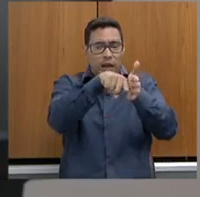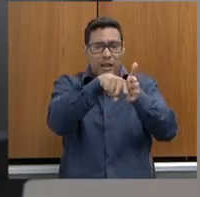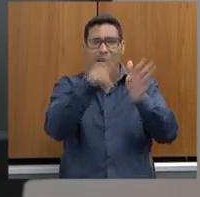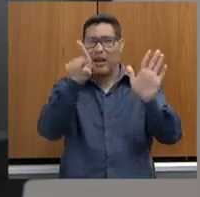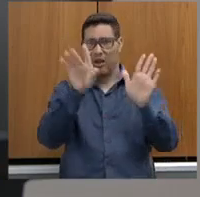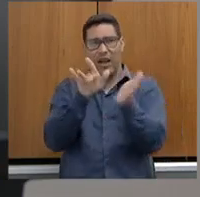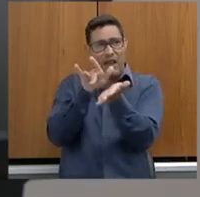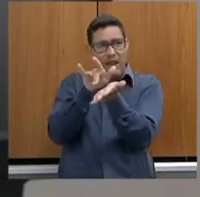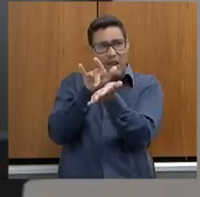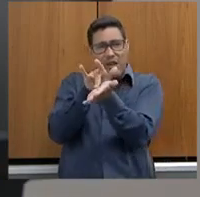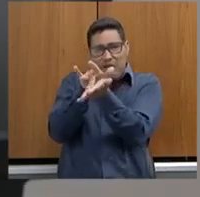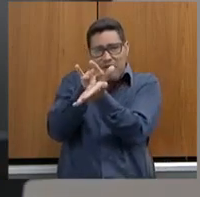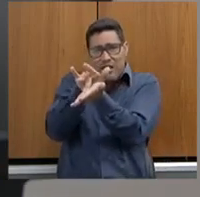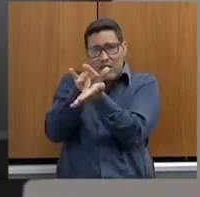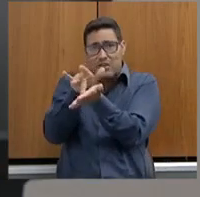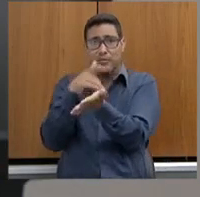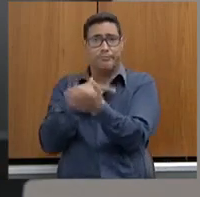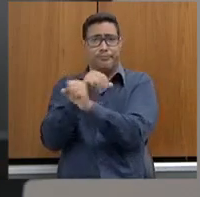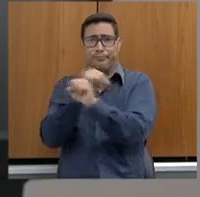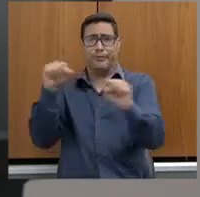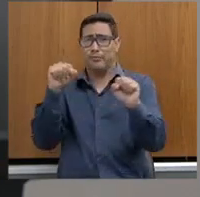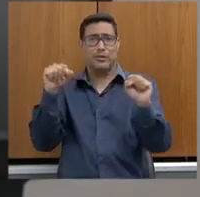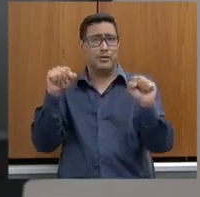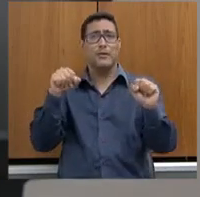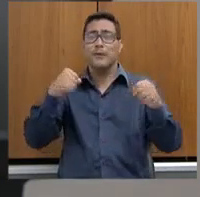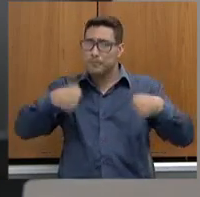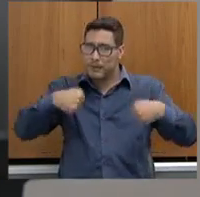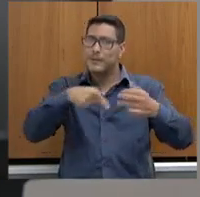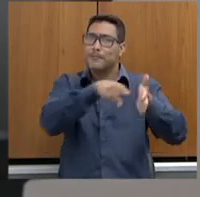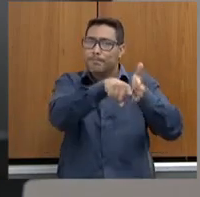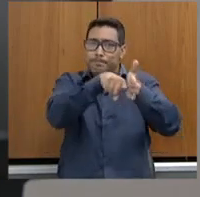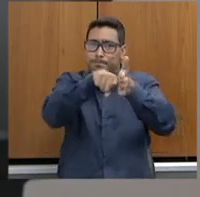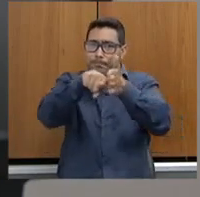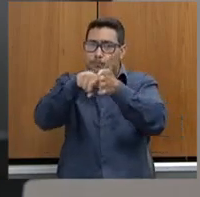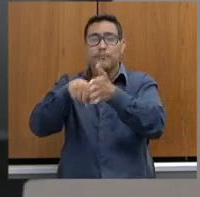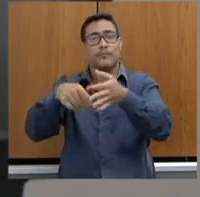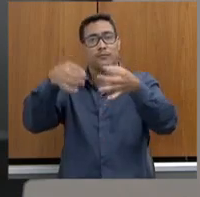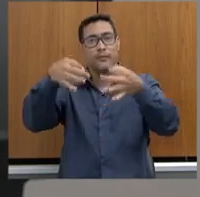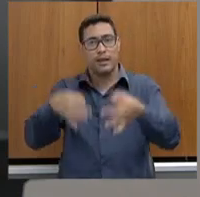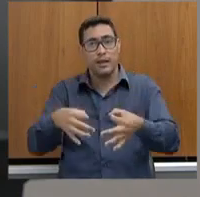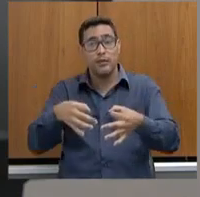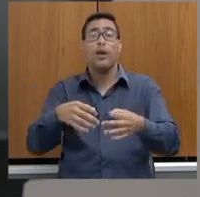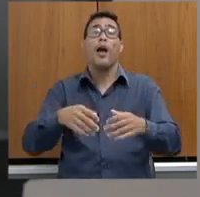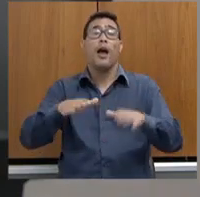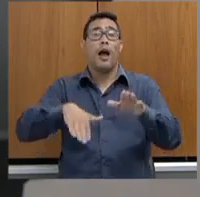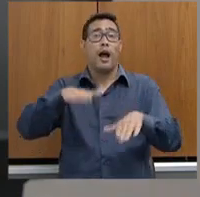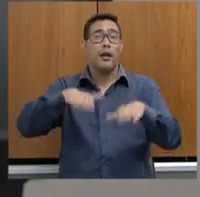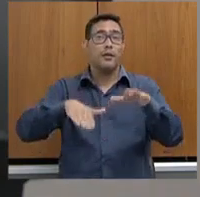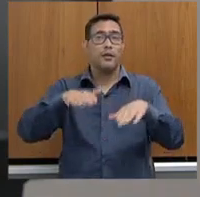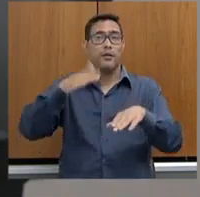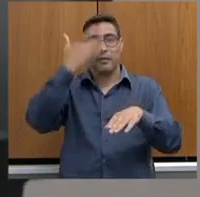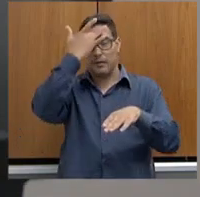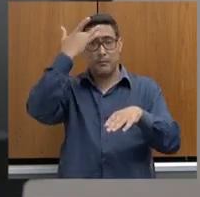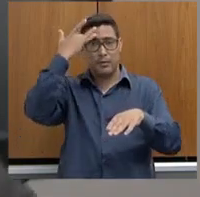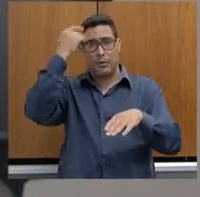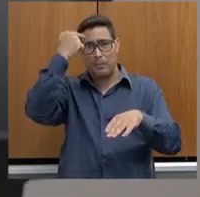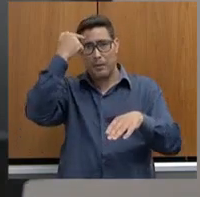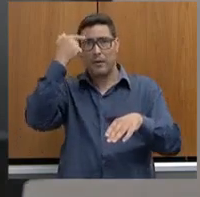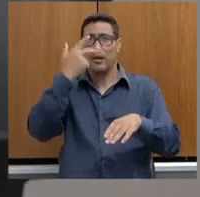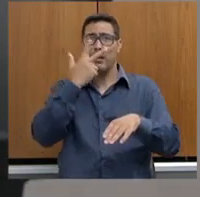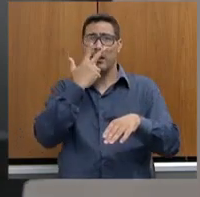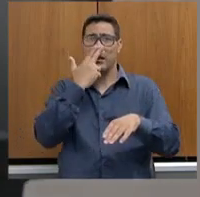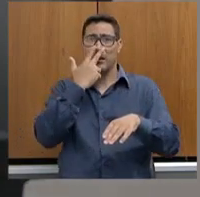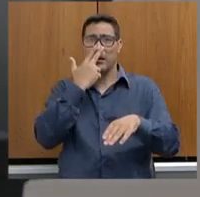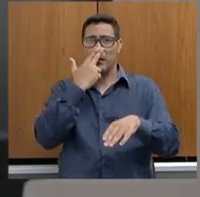fingir que fiscaliza. Então, muitas vezes, nós somos interpretados como um deputado que é mais ferrinho de